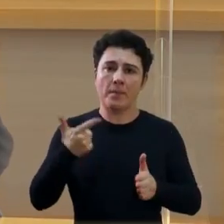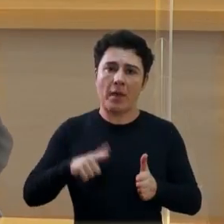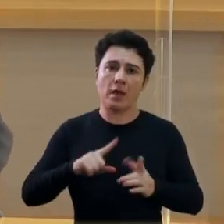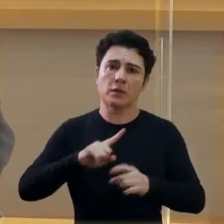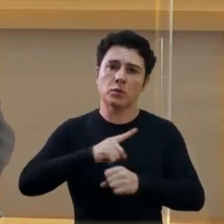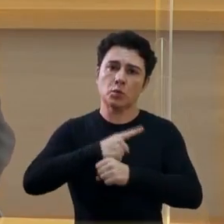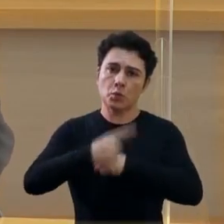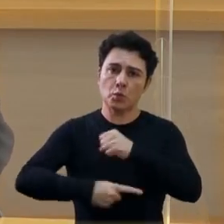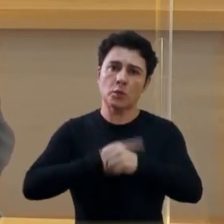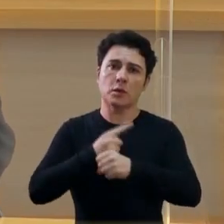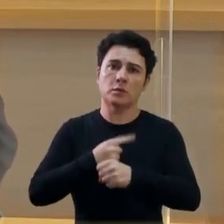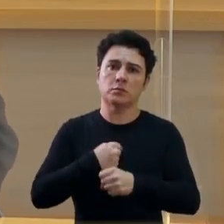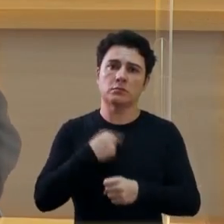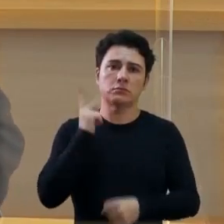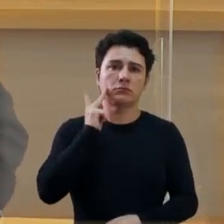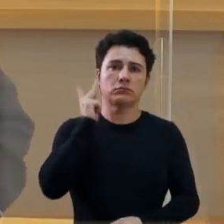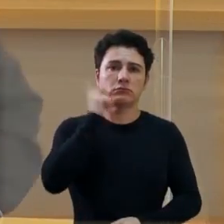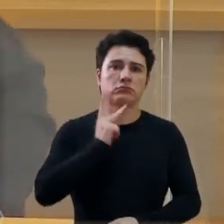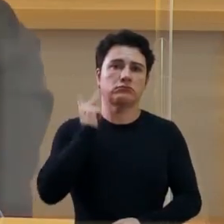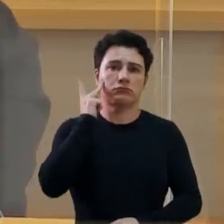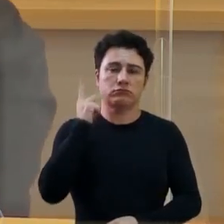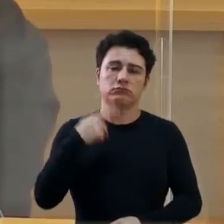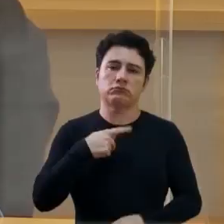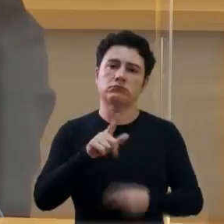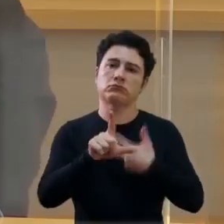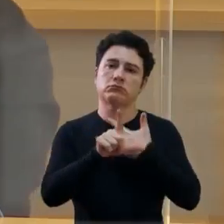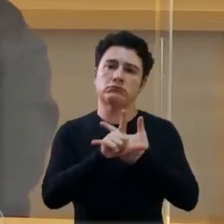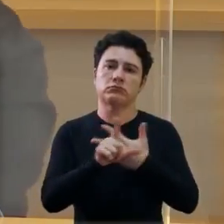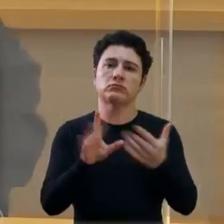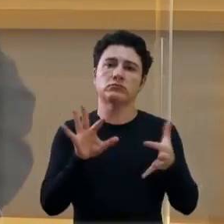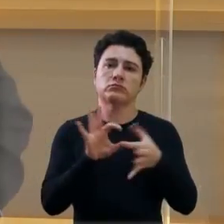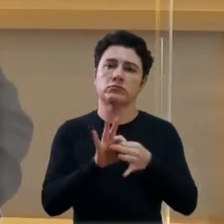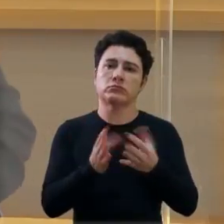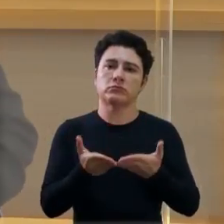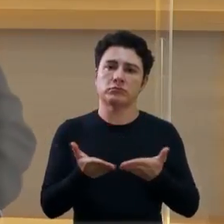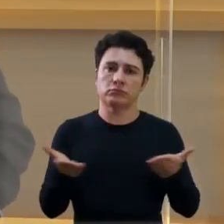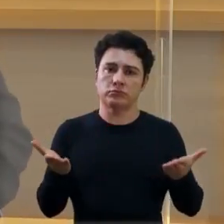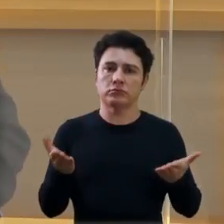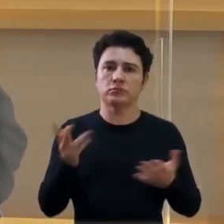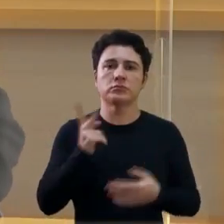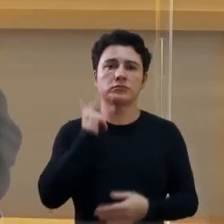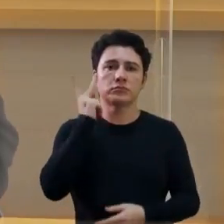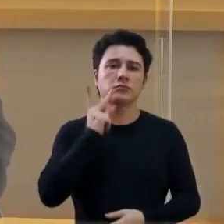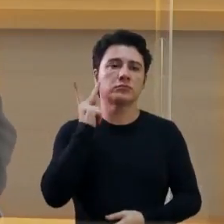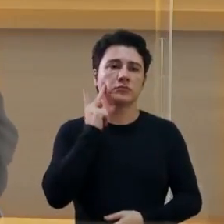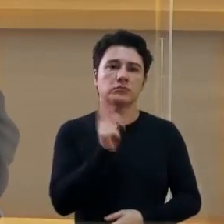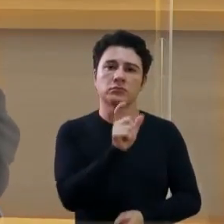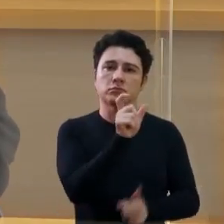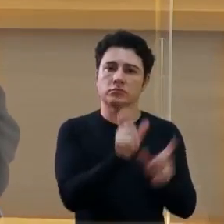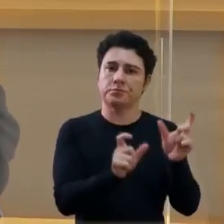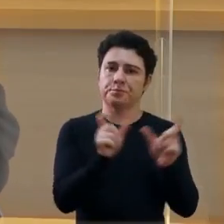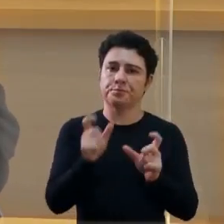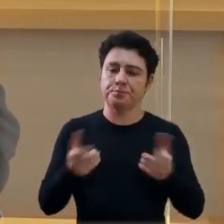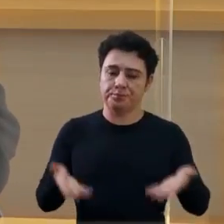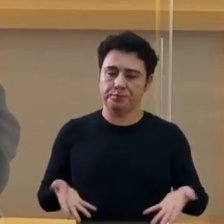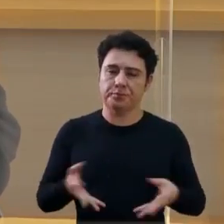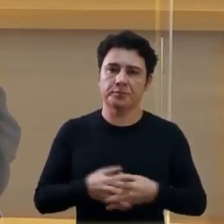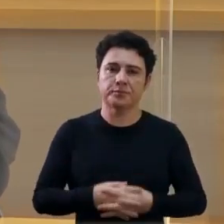vereador, estar legislando com vossas excelentes vereadores e vereadoras aqui da Câmara Municipal.